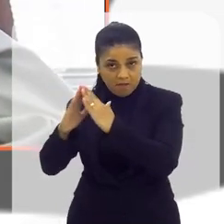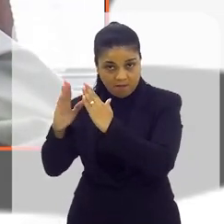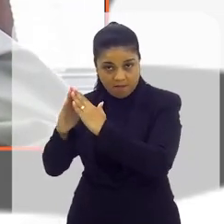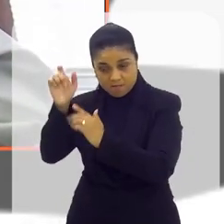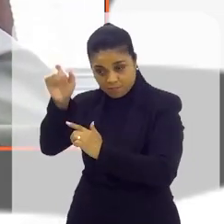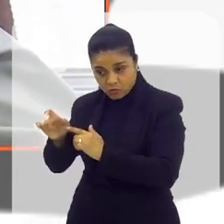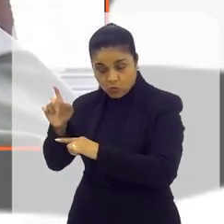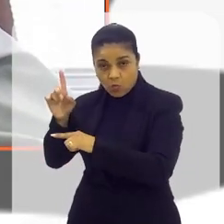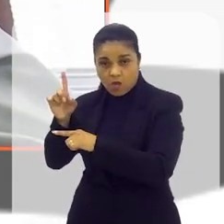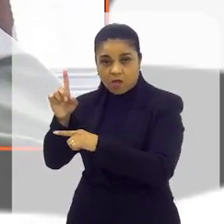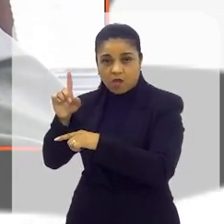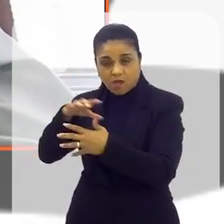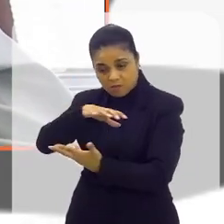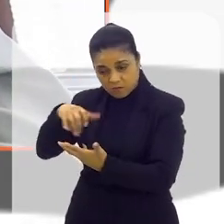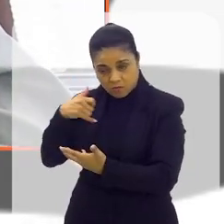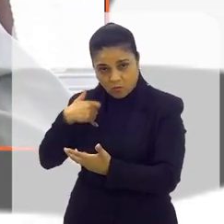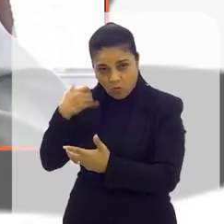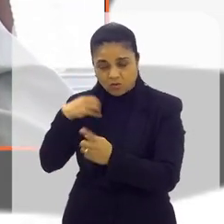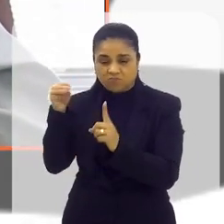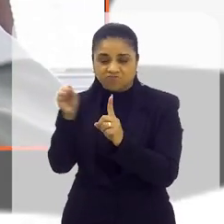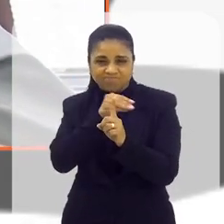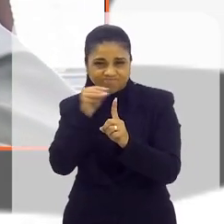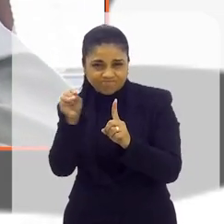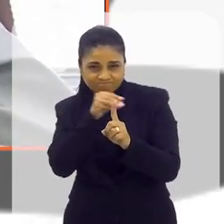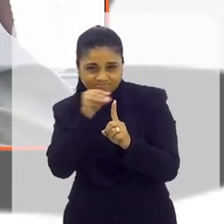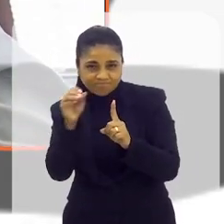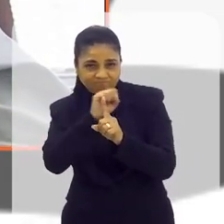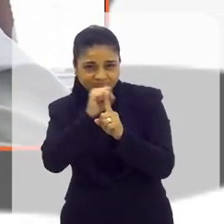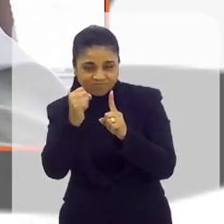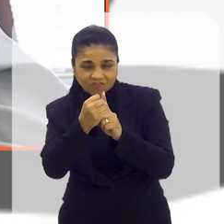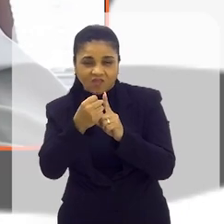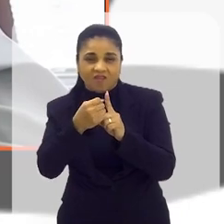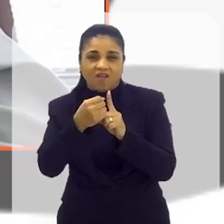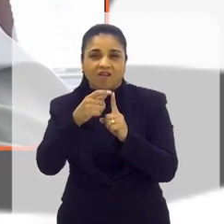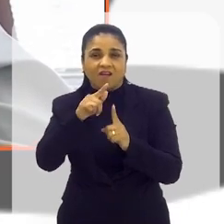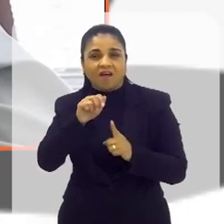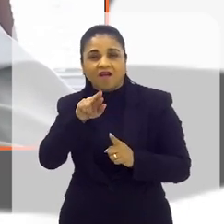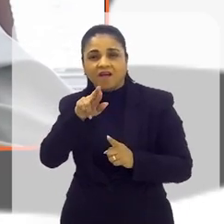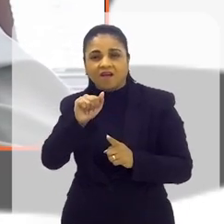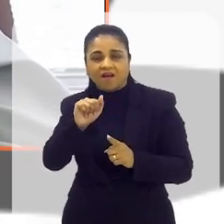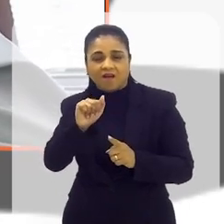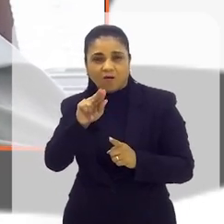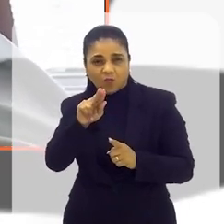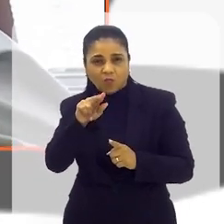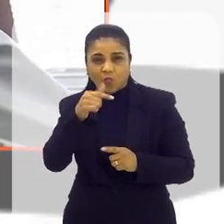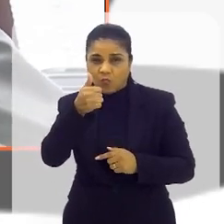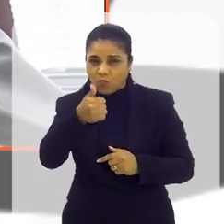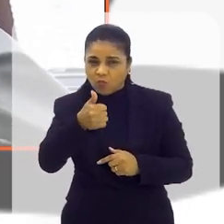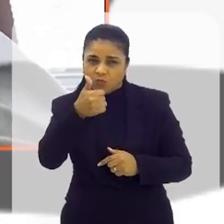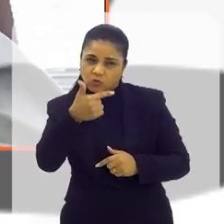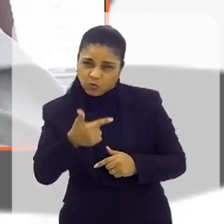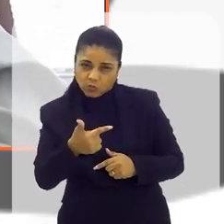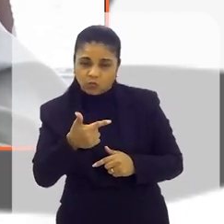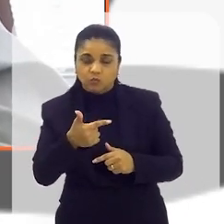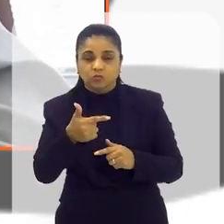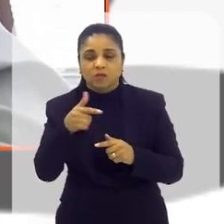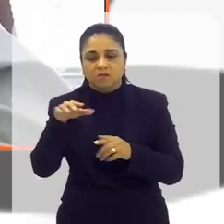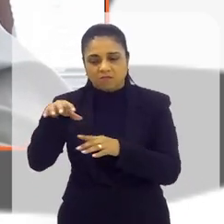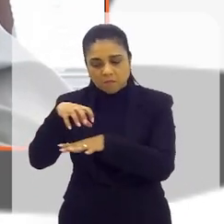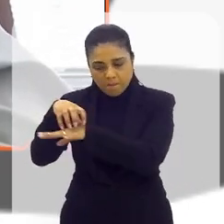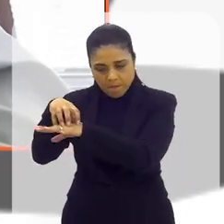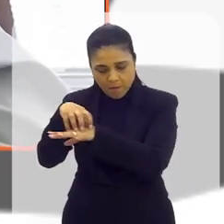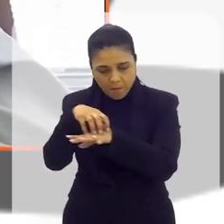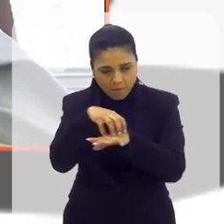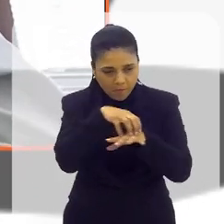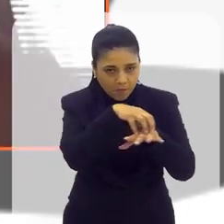que tem vulnerabilidade social, que está no grau 1 ou 2, leva para a